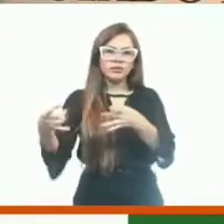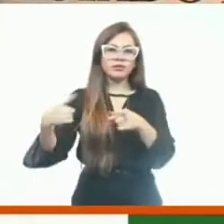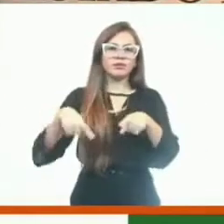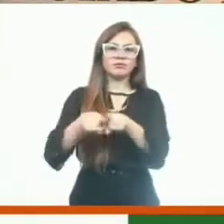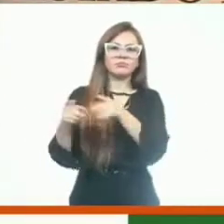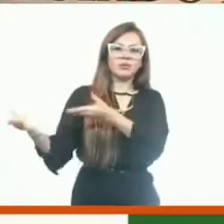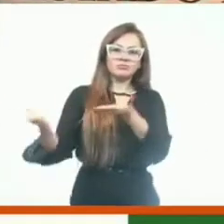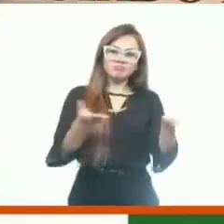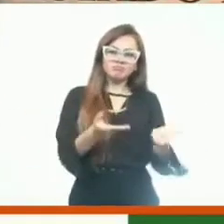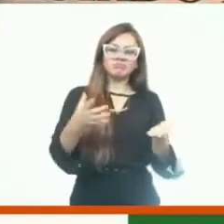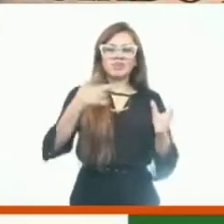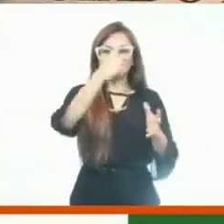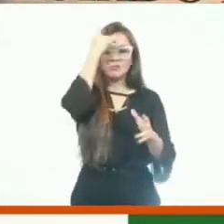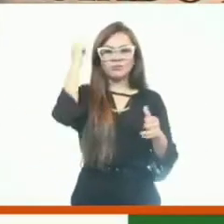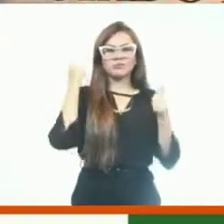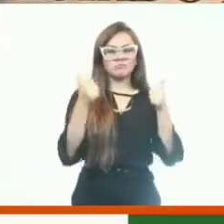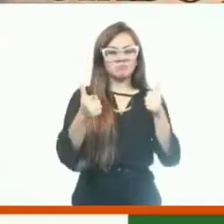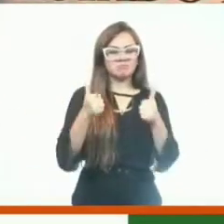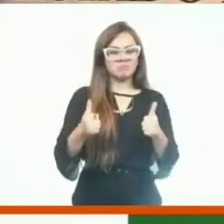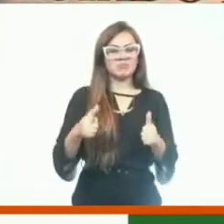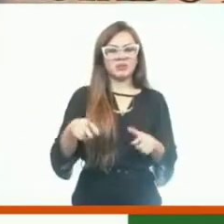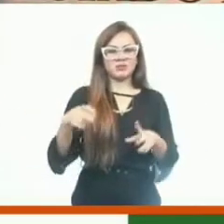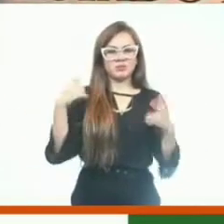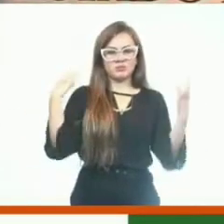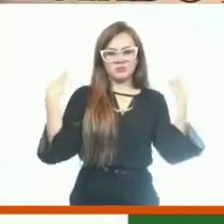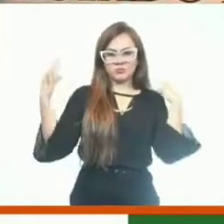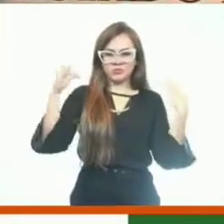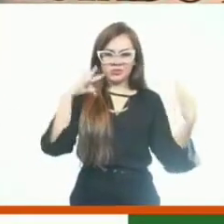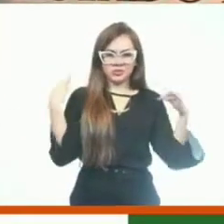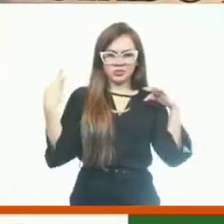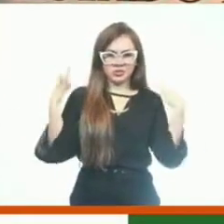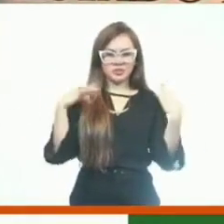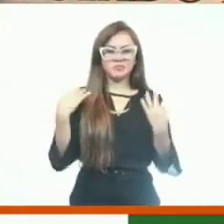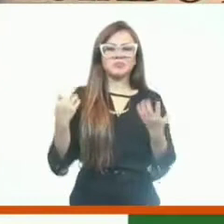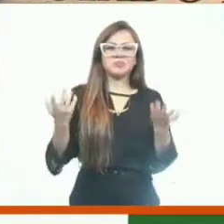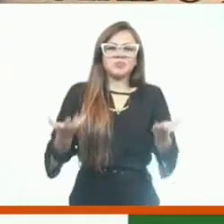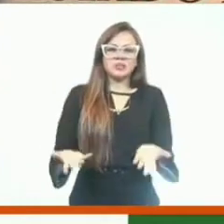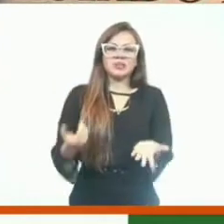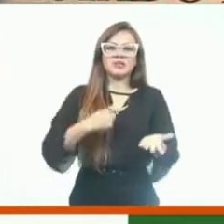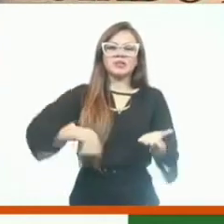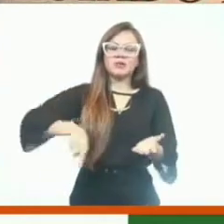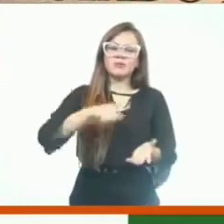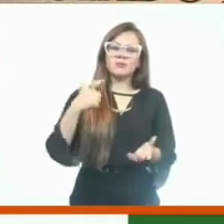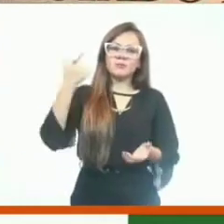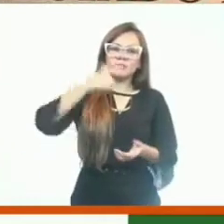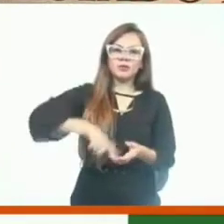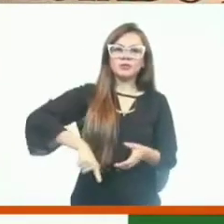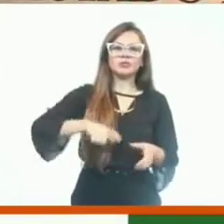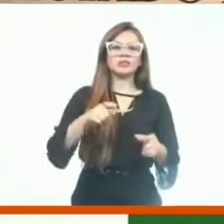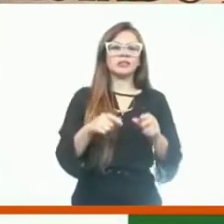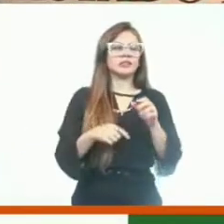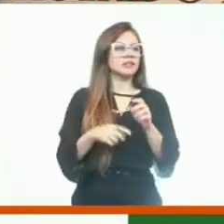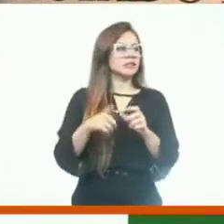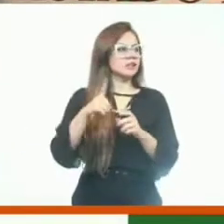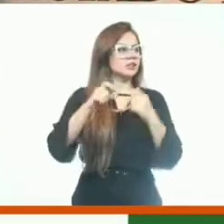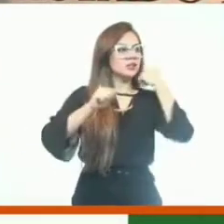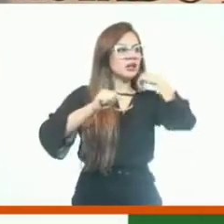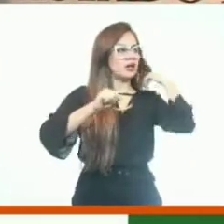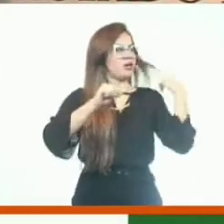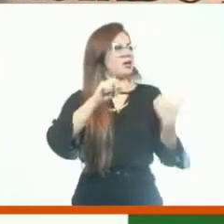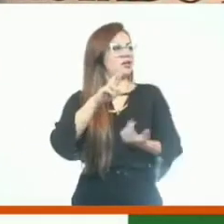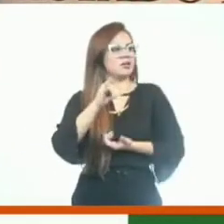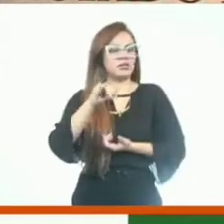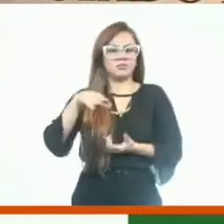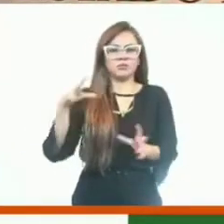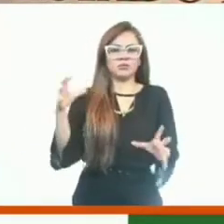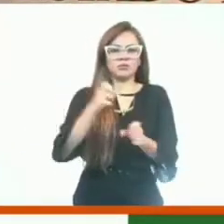os nossos turistas. Na realidade, essa obra, juntando a urbanização com o muro de arrima, foram quase nove